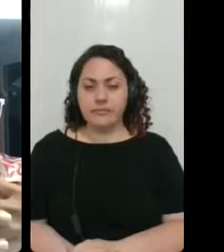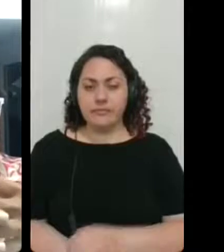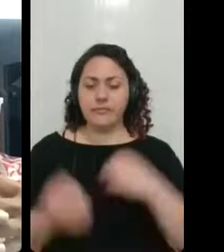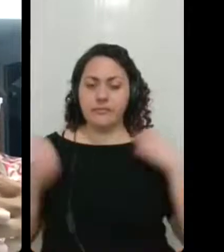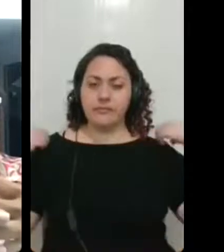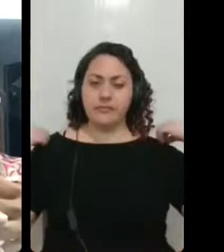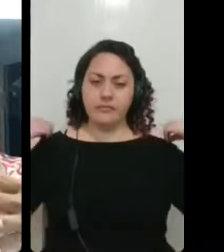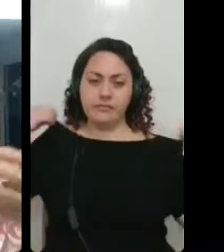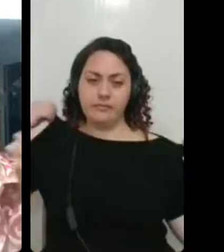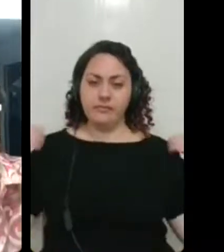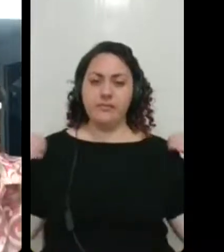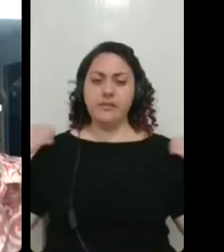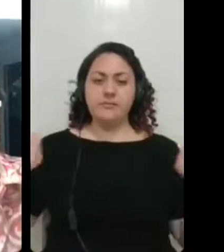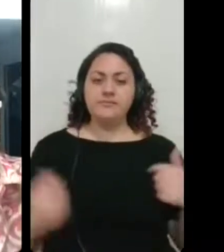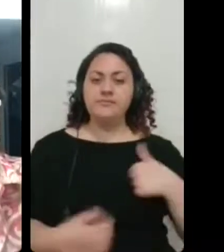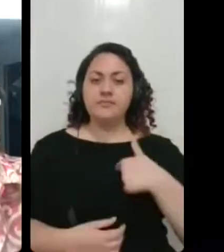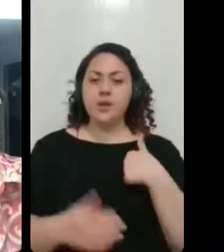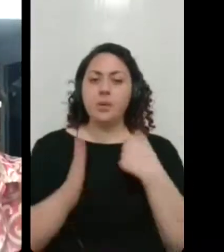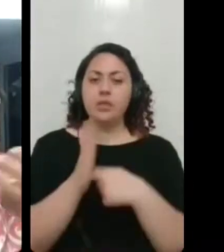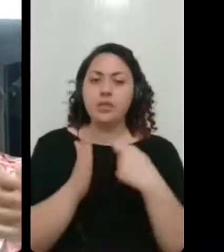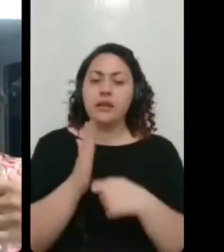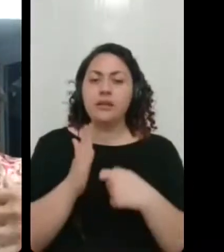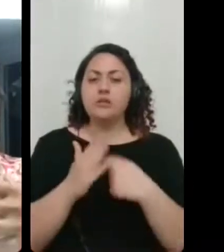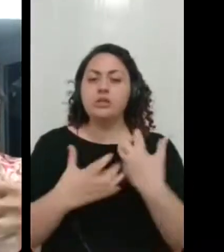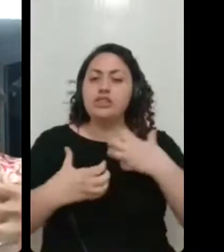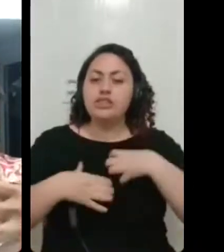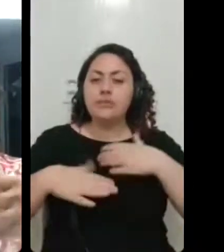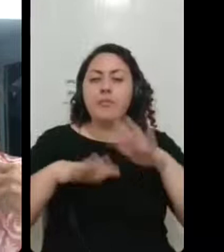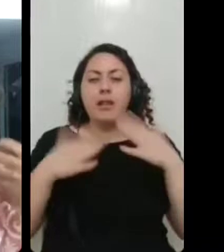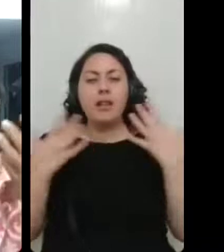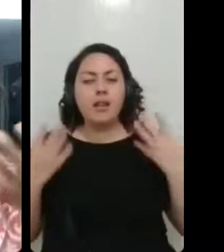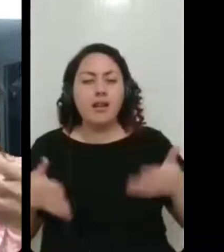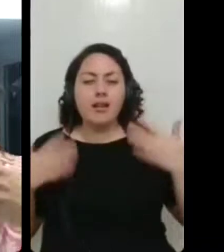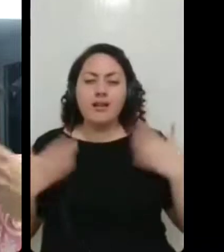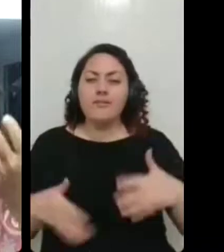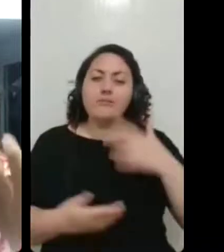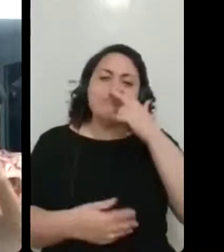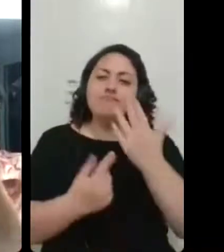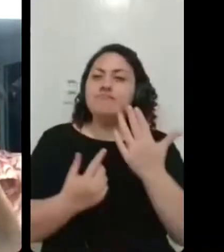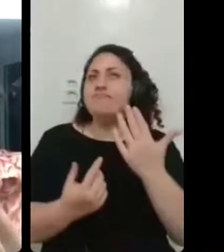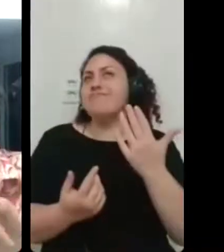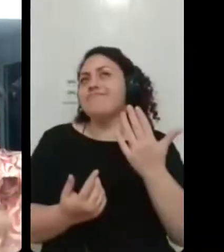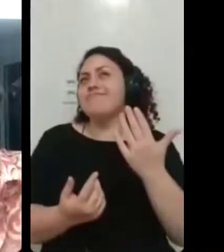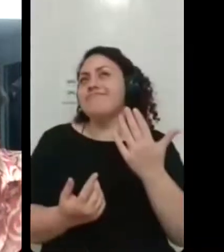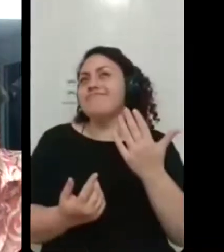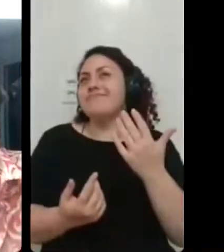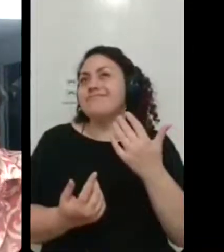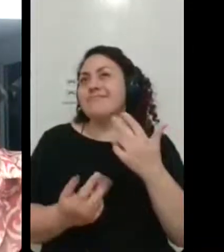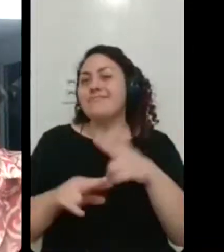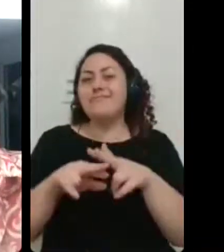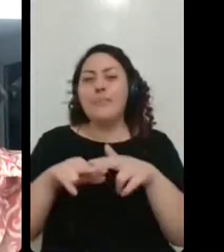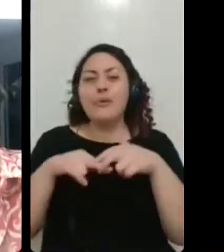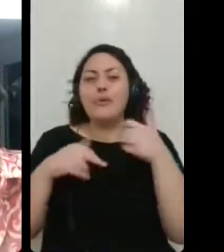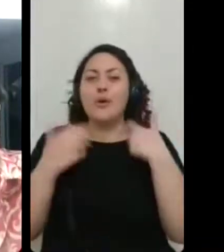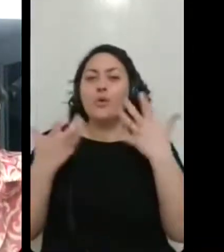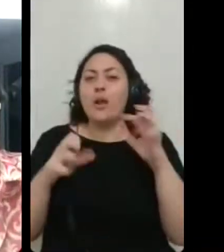assim, mais despojada, eu acho que até uma forma de eu não me sentir tão ansiosa com as falhas que eu